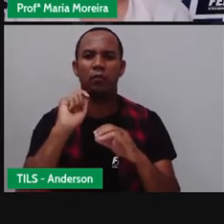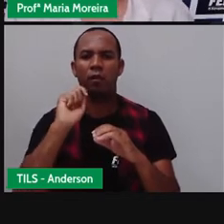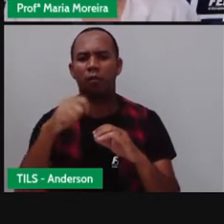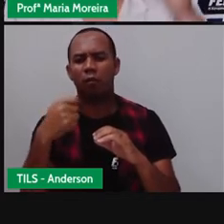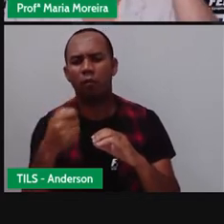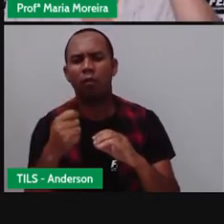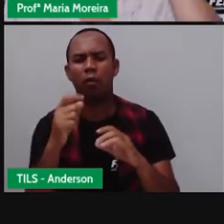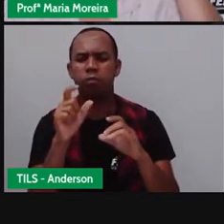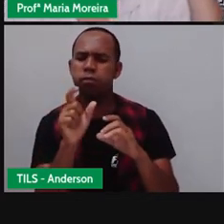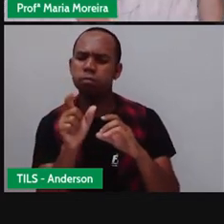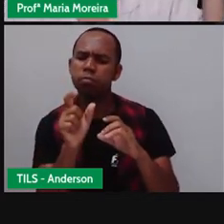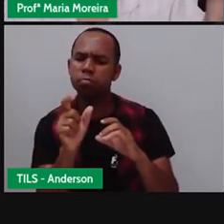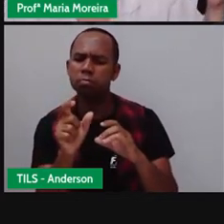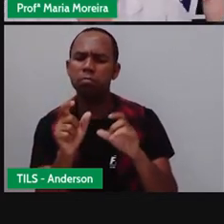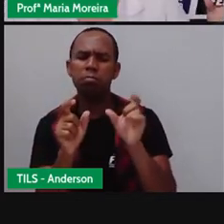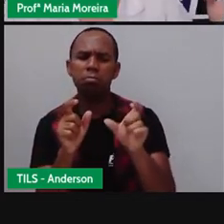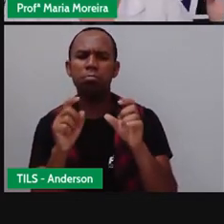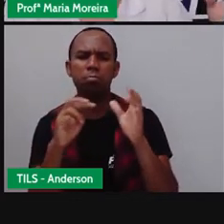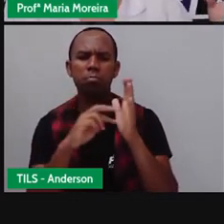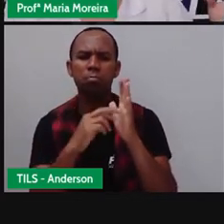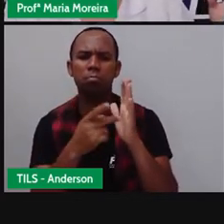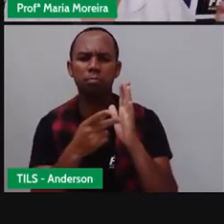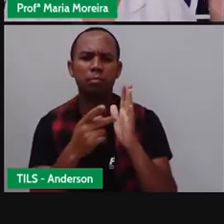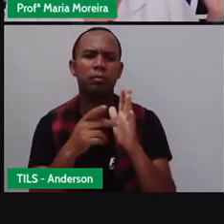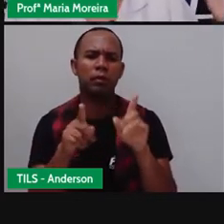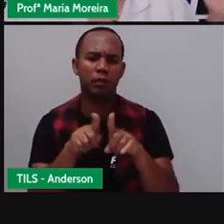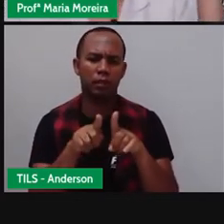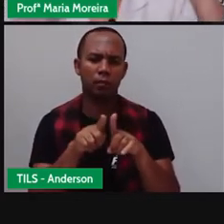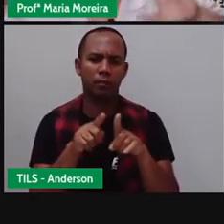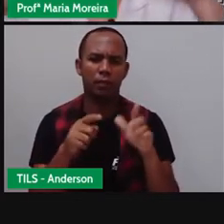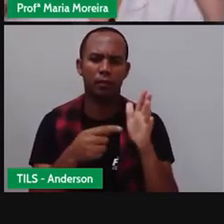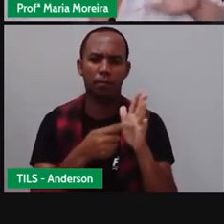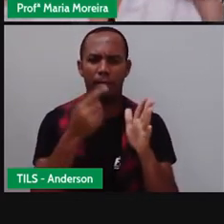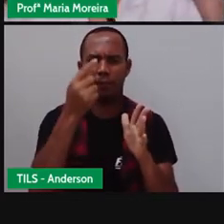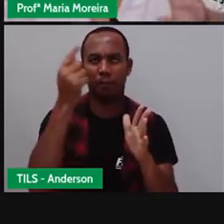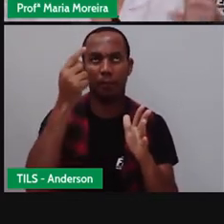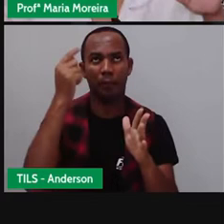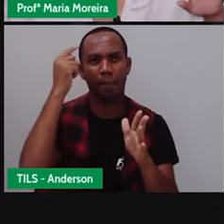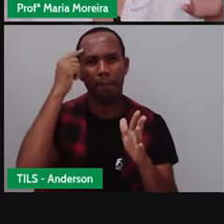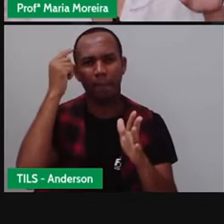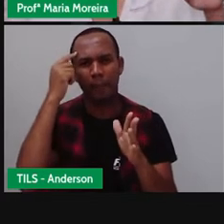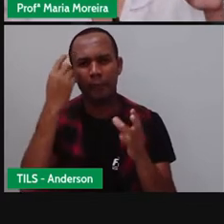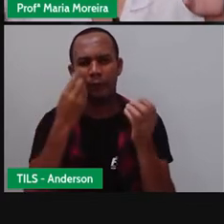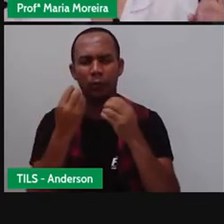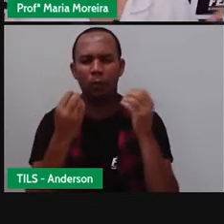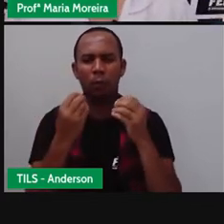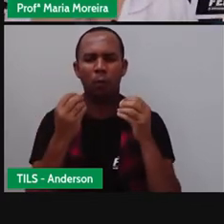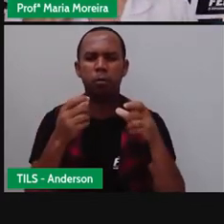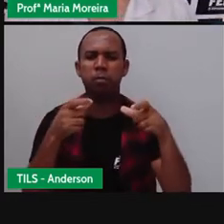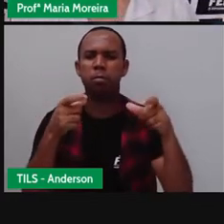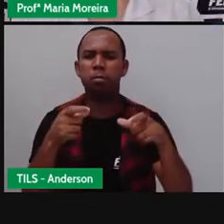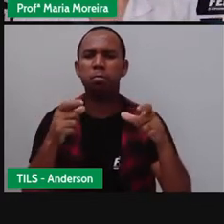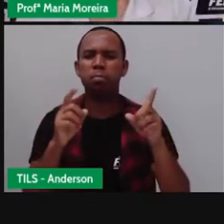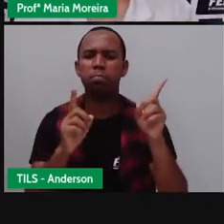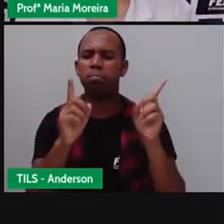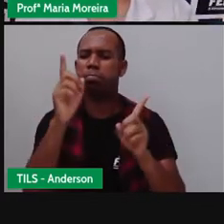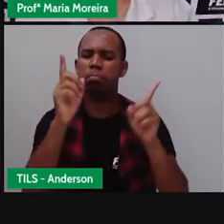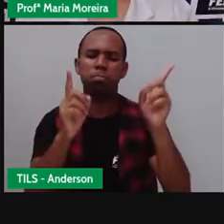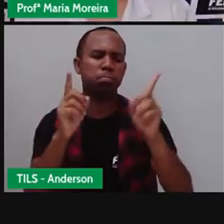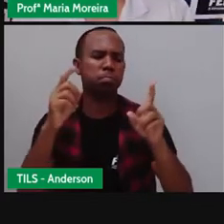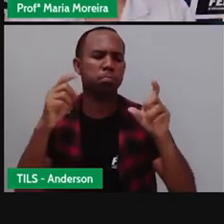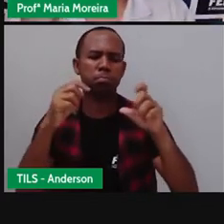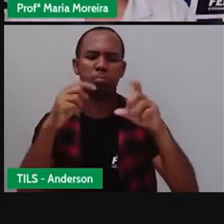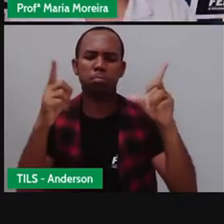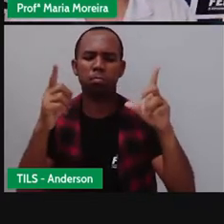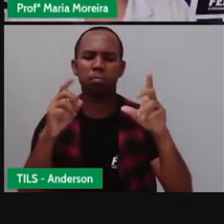outra, sabe? É um outro pensamento fantástico. O primeiro pensa na posição ali das alavancas. E Samuel